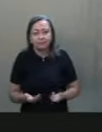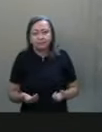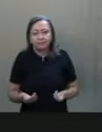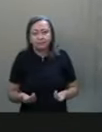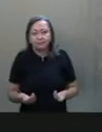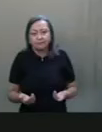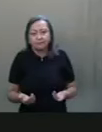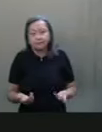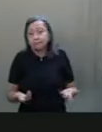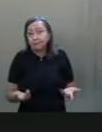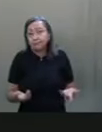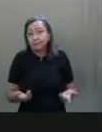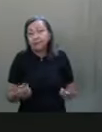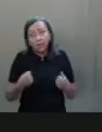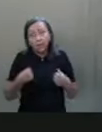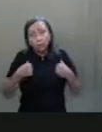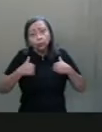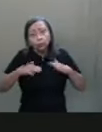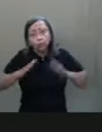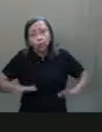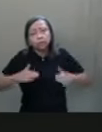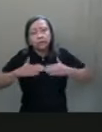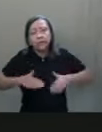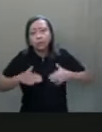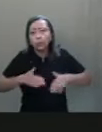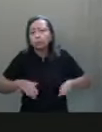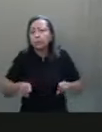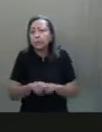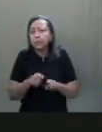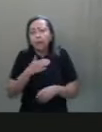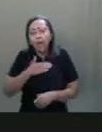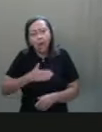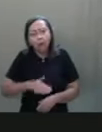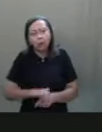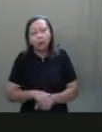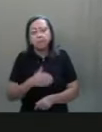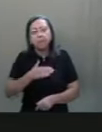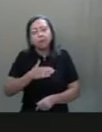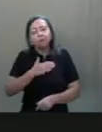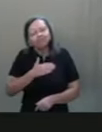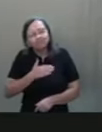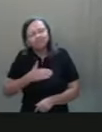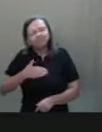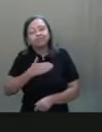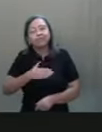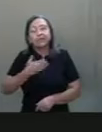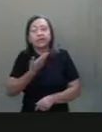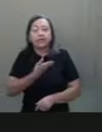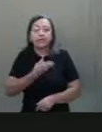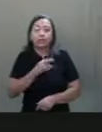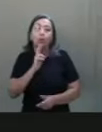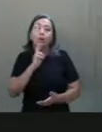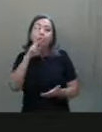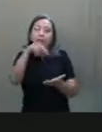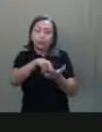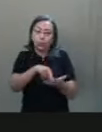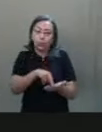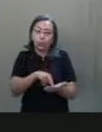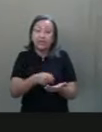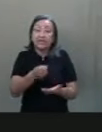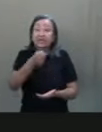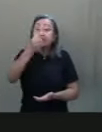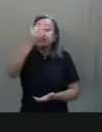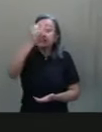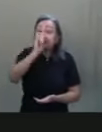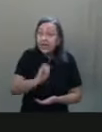e até muito calmo. Meu querido relator, se tivesse